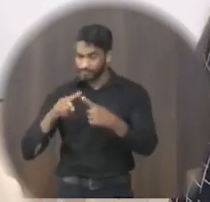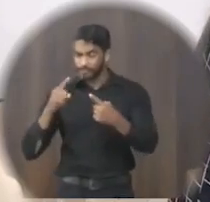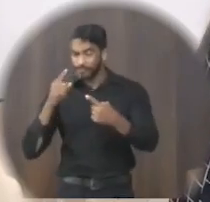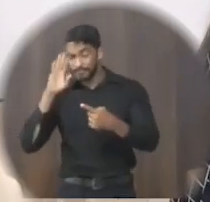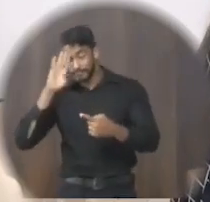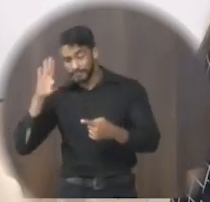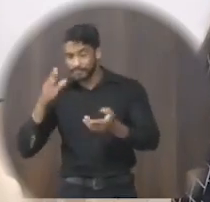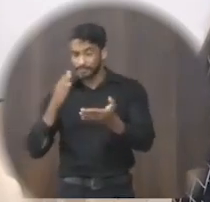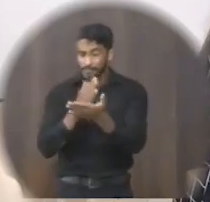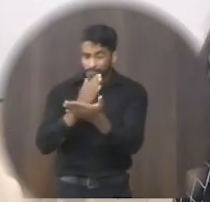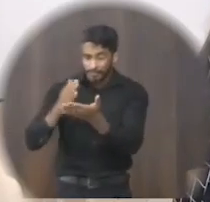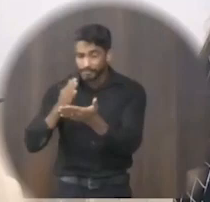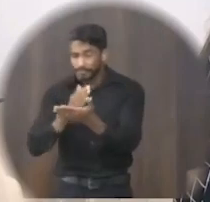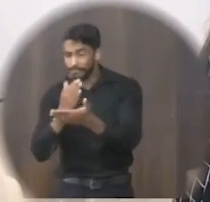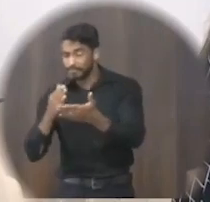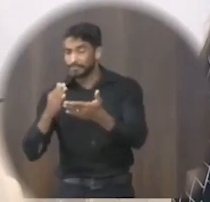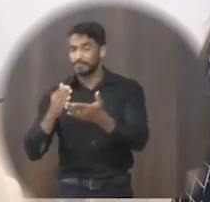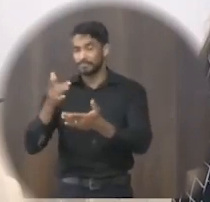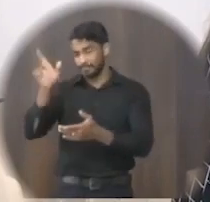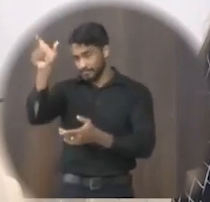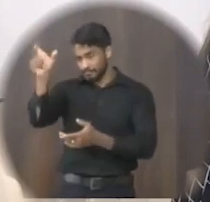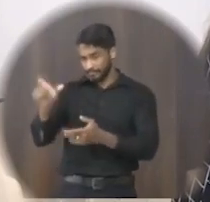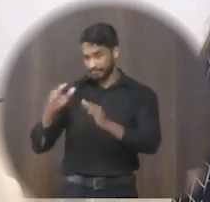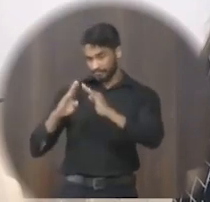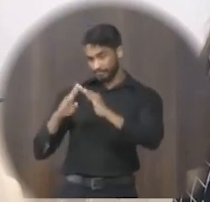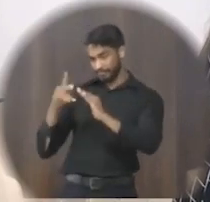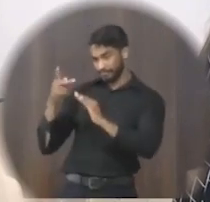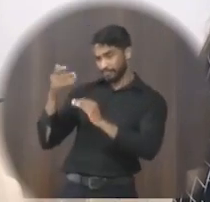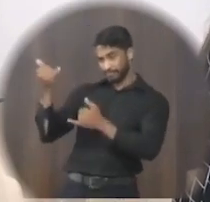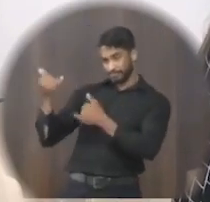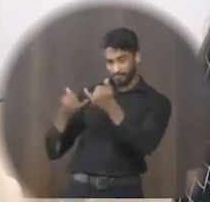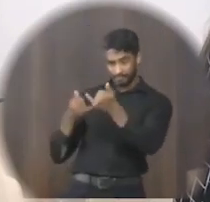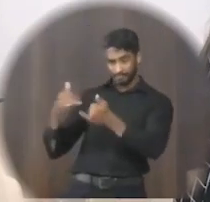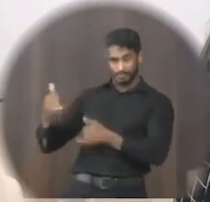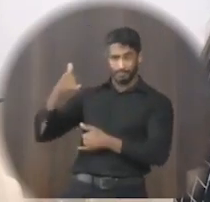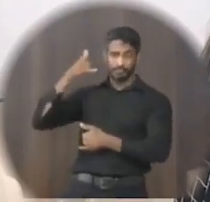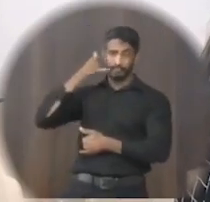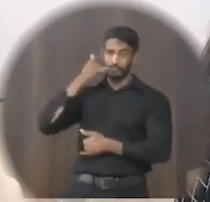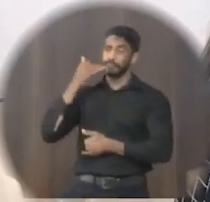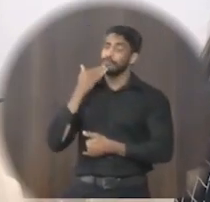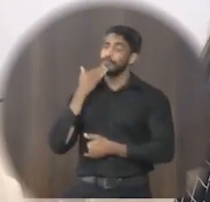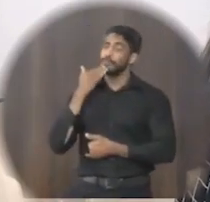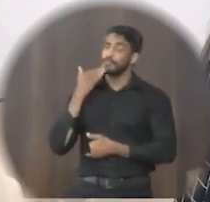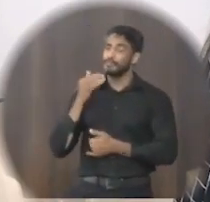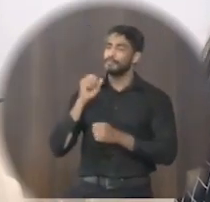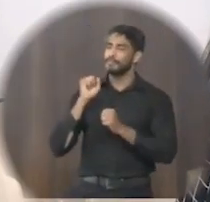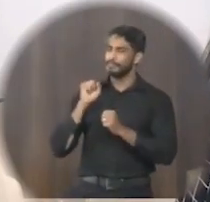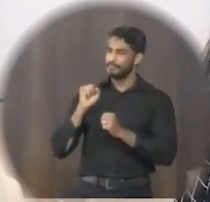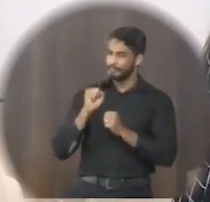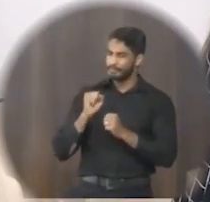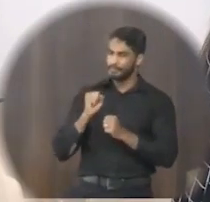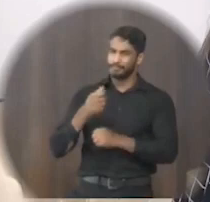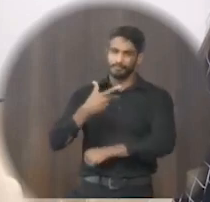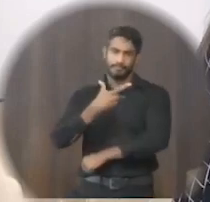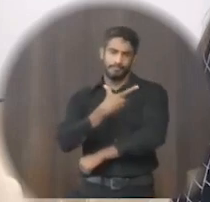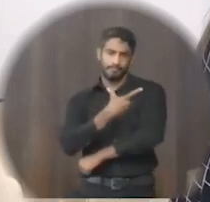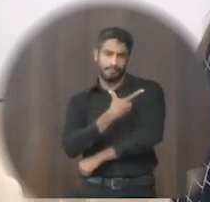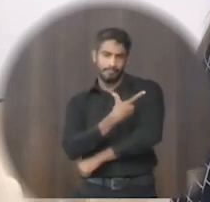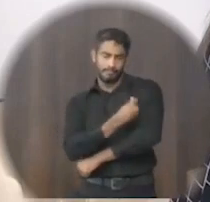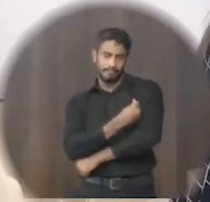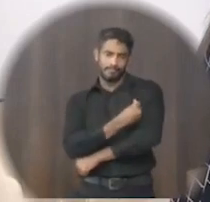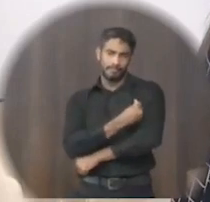lá e um morador falou assim ligaram para a gente falando que a gente já pode tomar a terceira dose